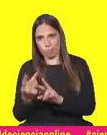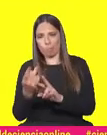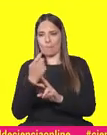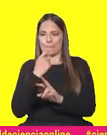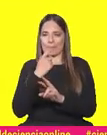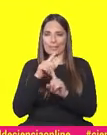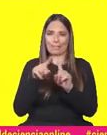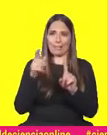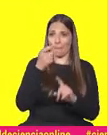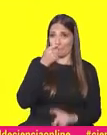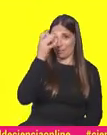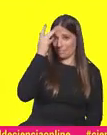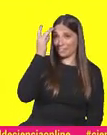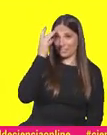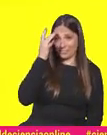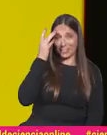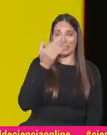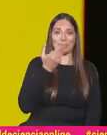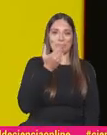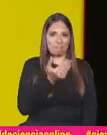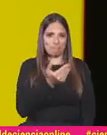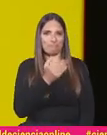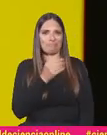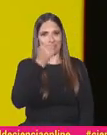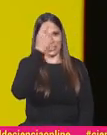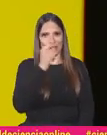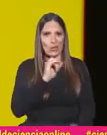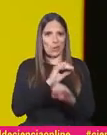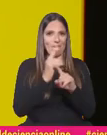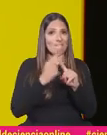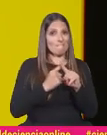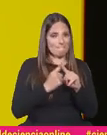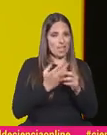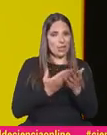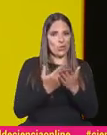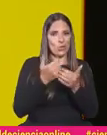-marmos. Até parece fácil, até parece fácil. Rui Dias, muito obrigado. Foi mais uma história muito interessante. Continua a acompanhar o festival.